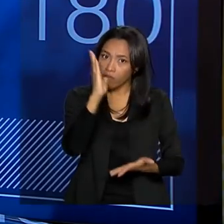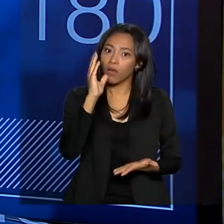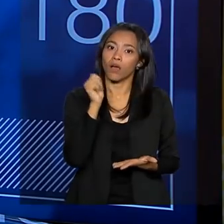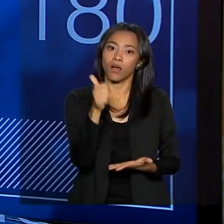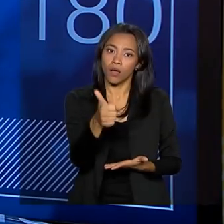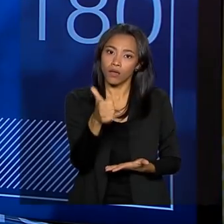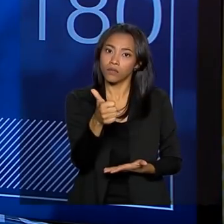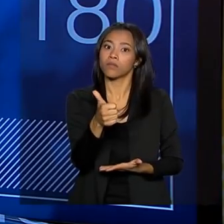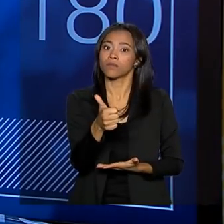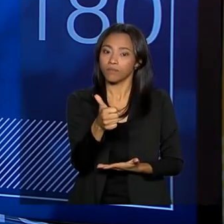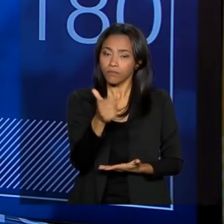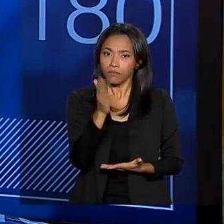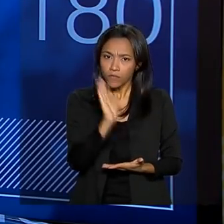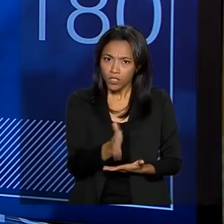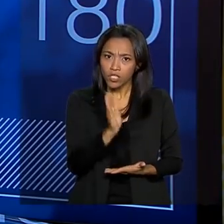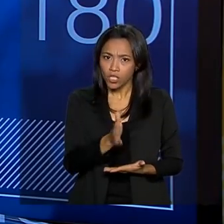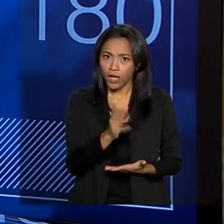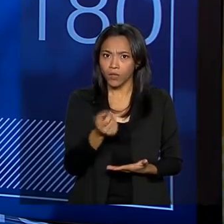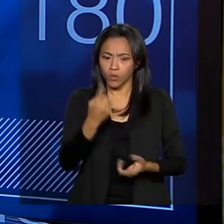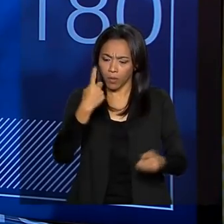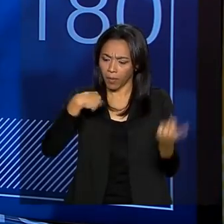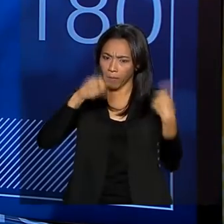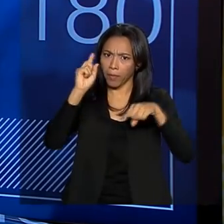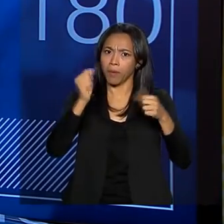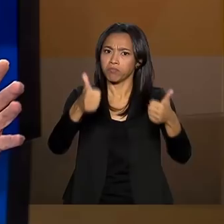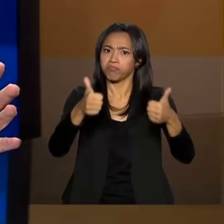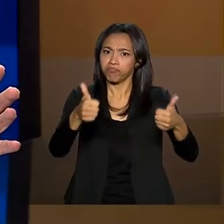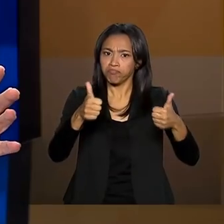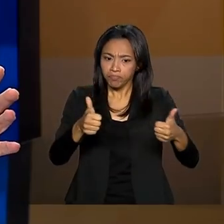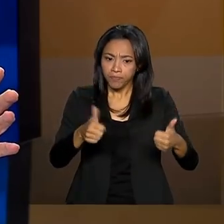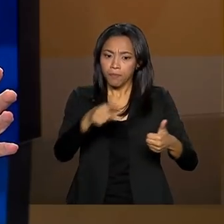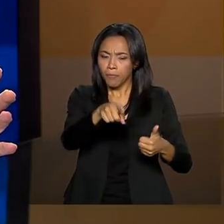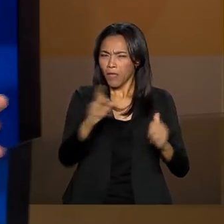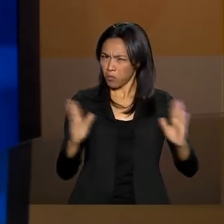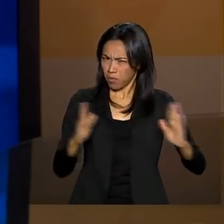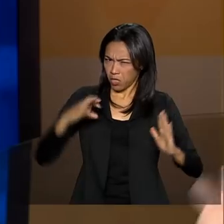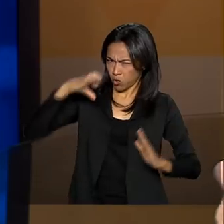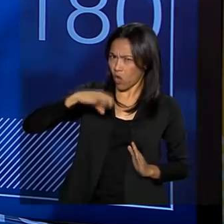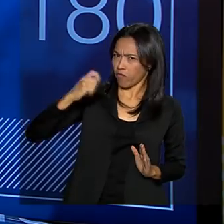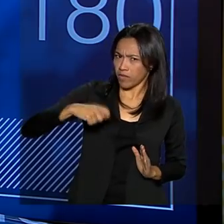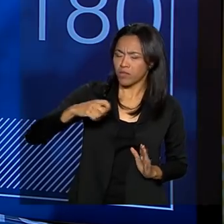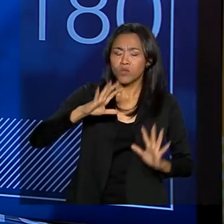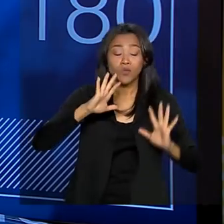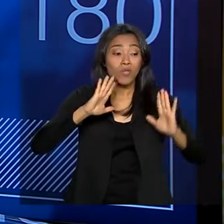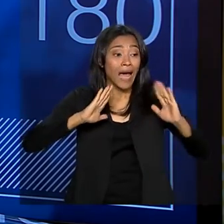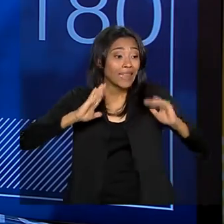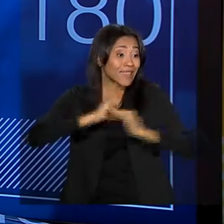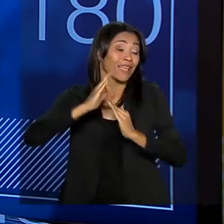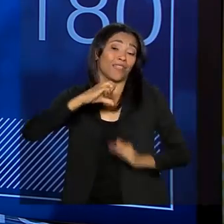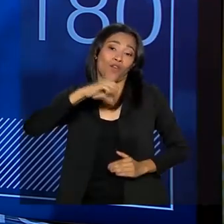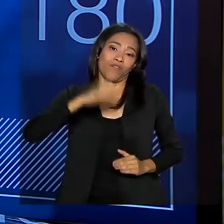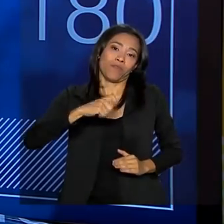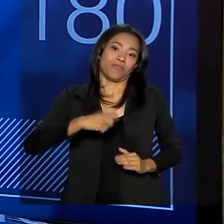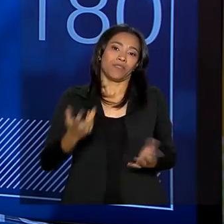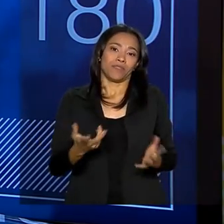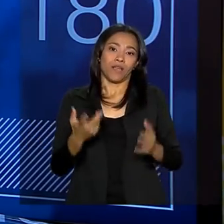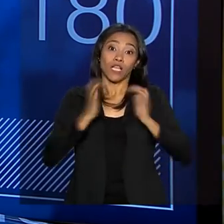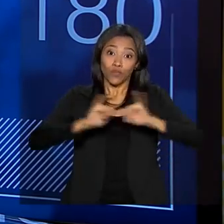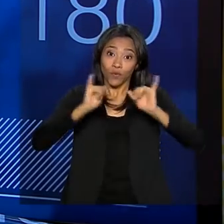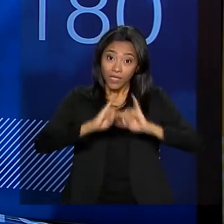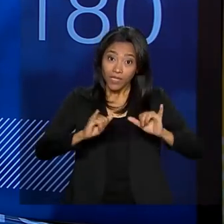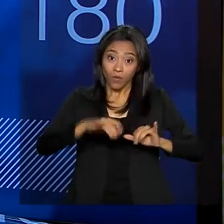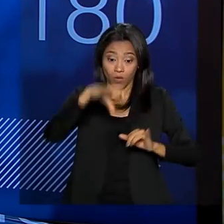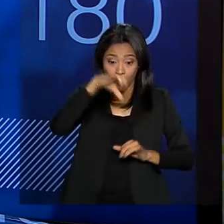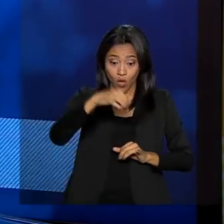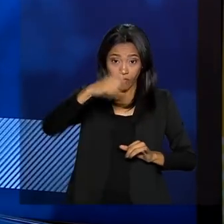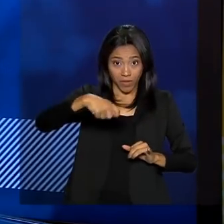legislatura passada, que já trouxe um avanço. A ideia seria processo durar nove meses? No máximo nove meses, inclusive o nome da nossa campanha é o seguinte, adoção